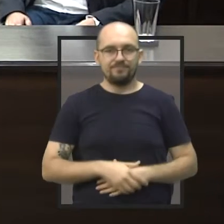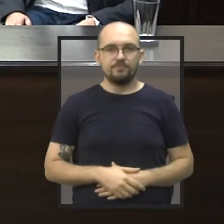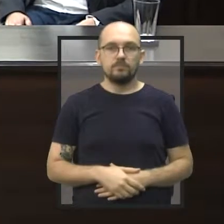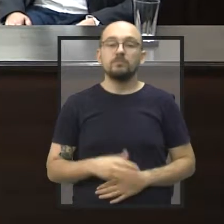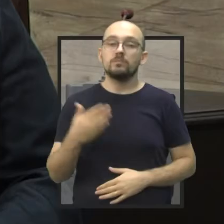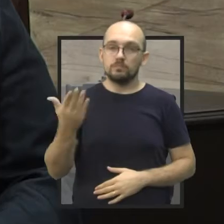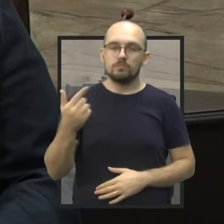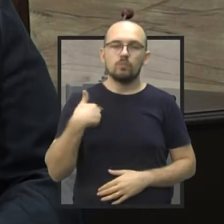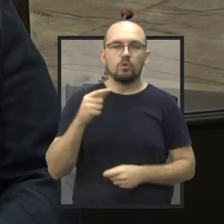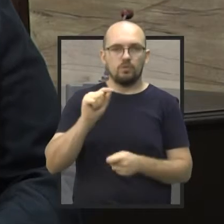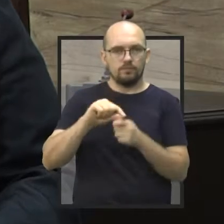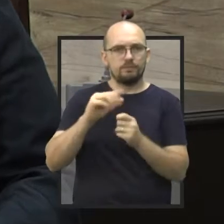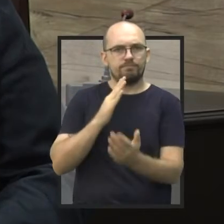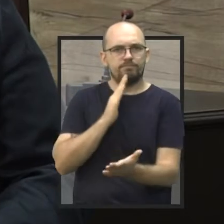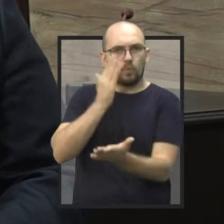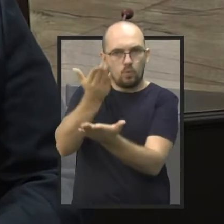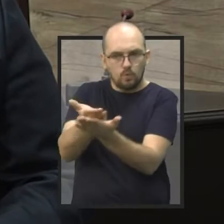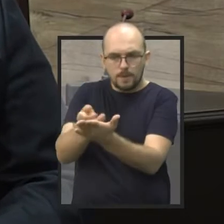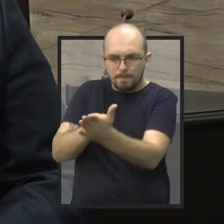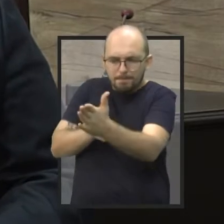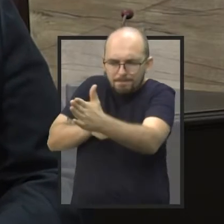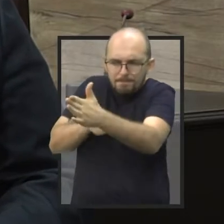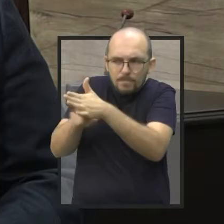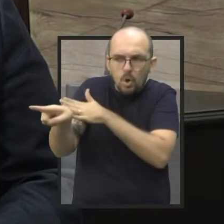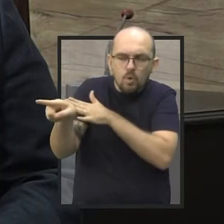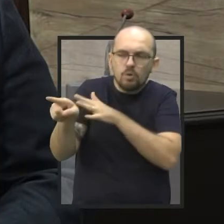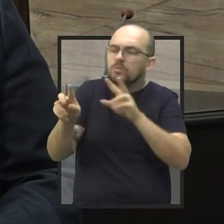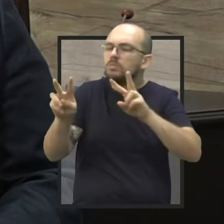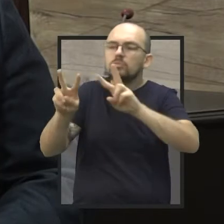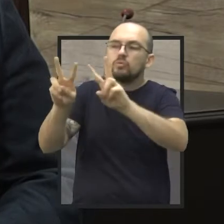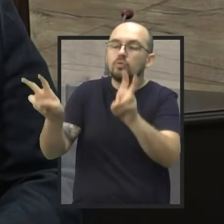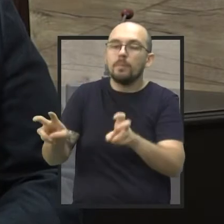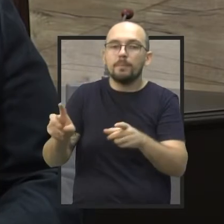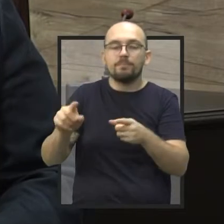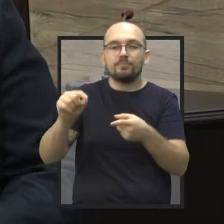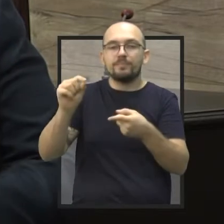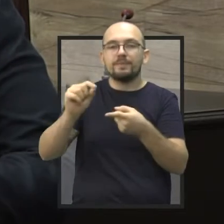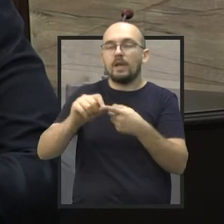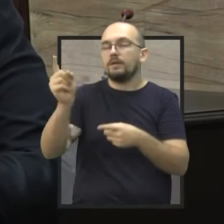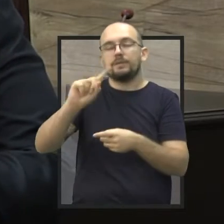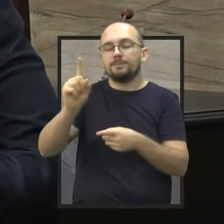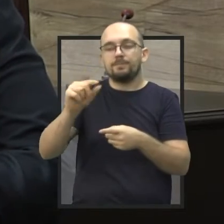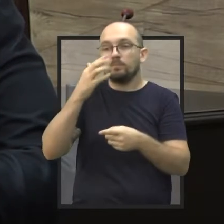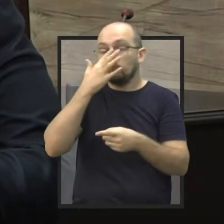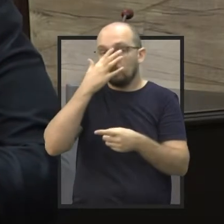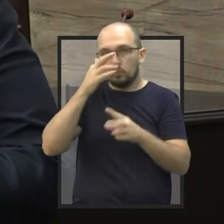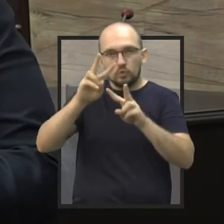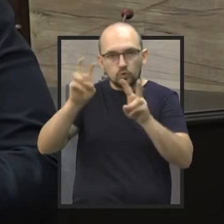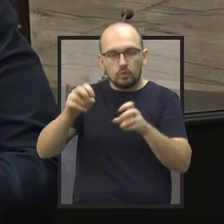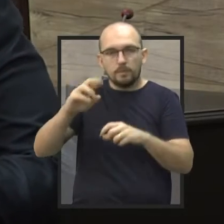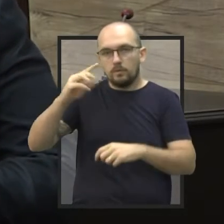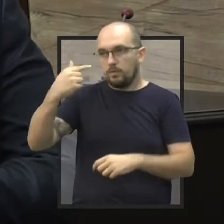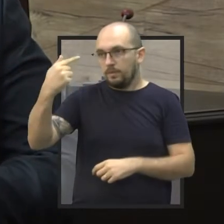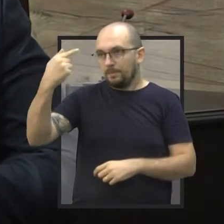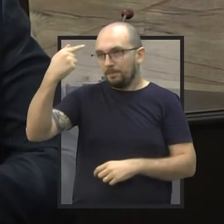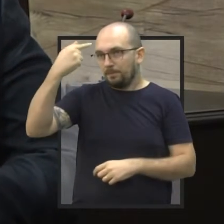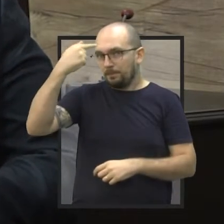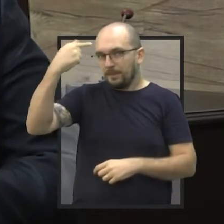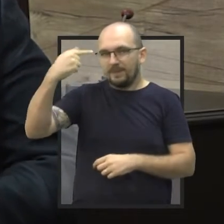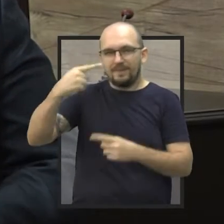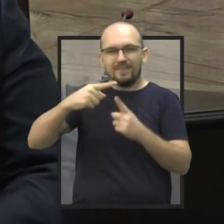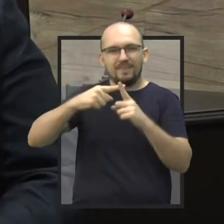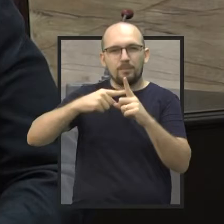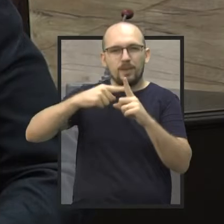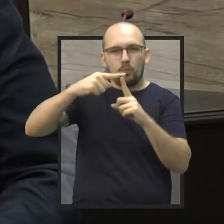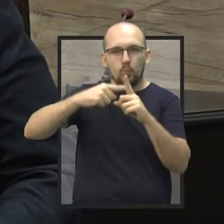requerimento que eu fiz sobre a rodoviária, fui bem específico, perguntando sobre teste, teste não, sobre a aferição de temperatura, a